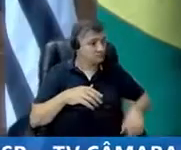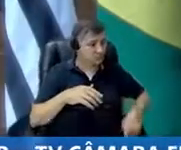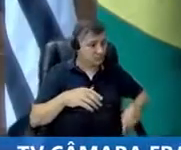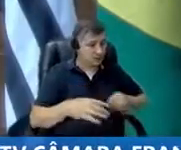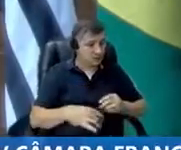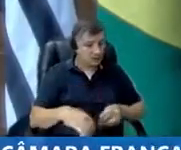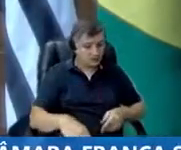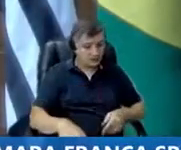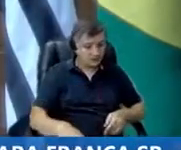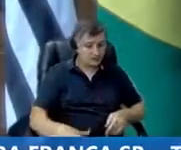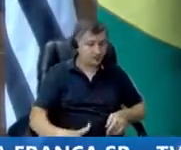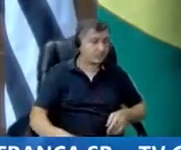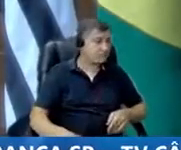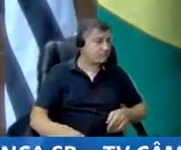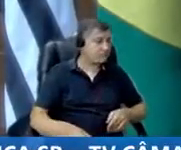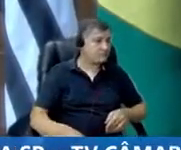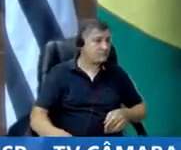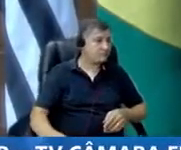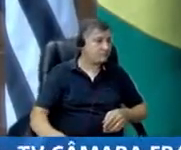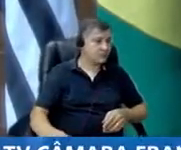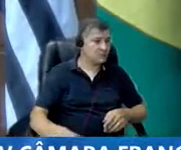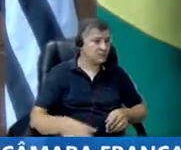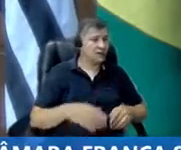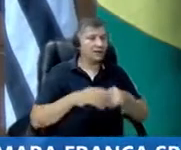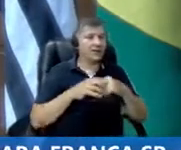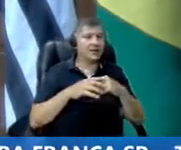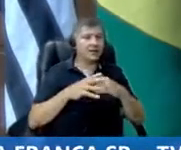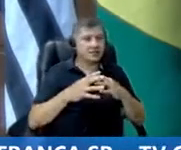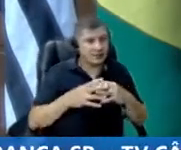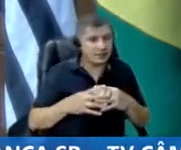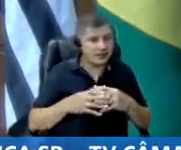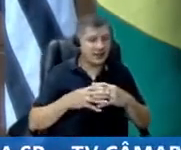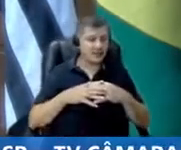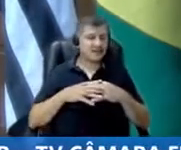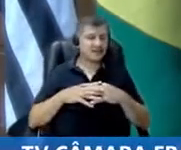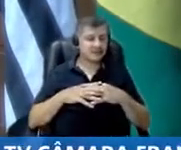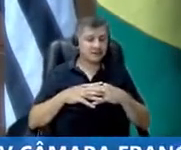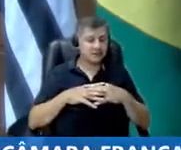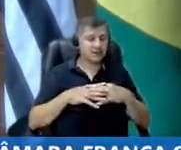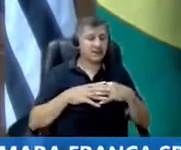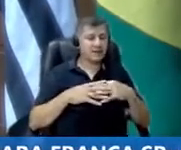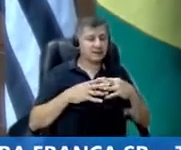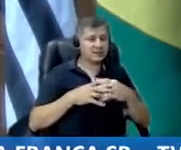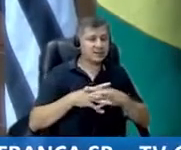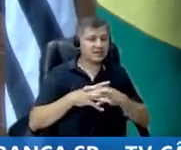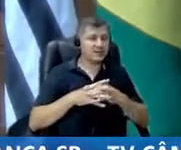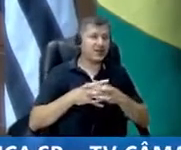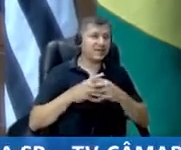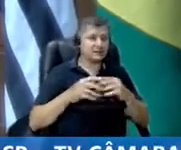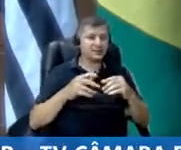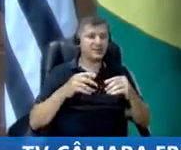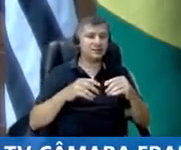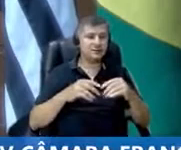obra mais importante, que ficou na época lá de 1 milhão e 600 mil, que até eu fiz indicação de três orçamentos,